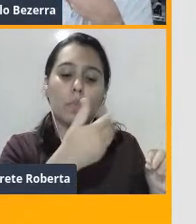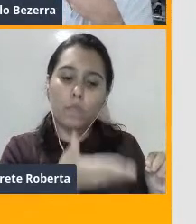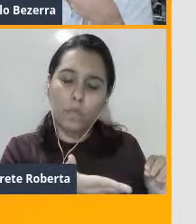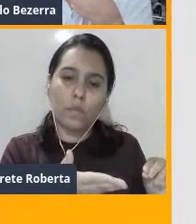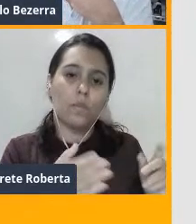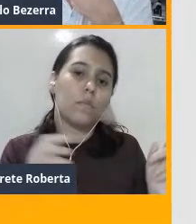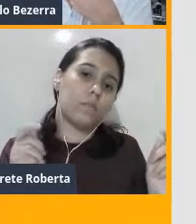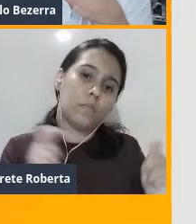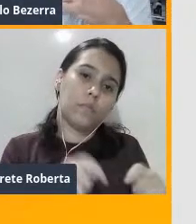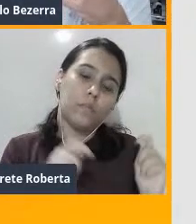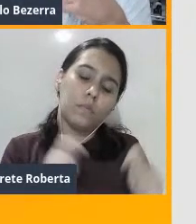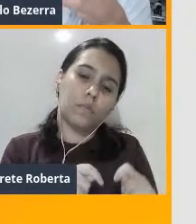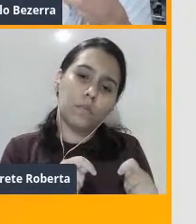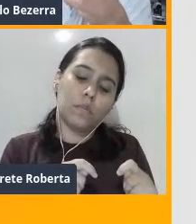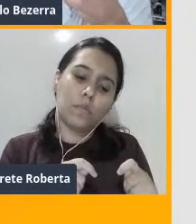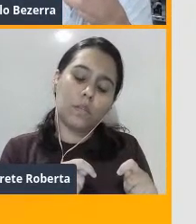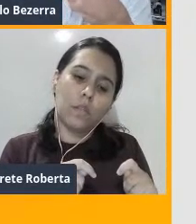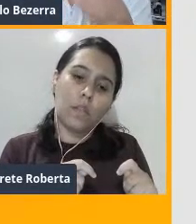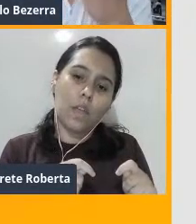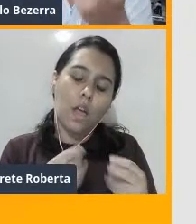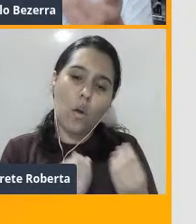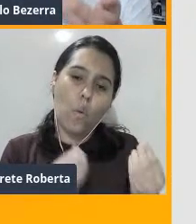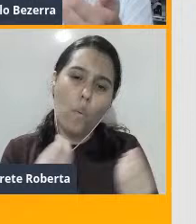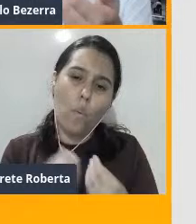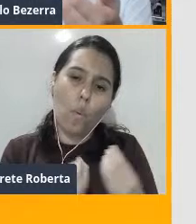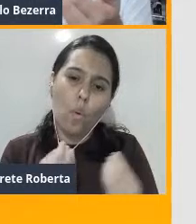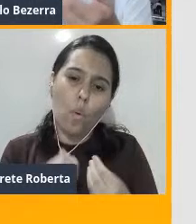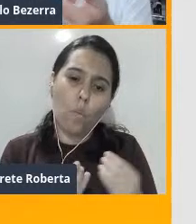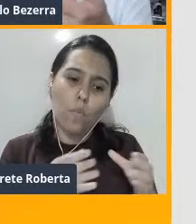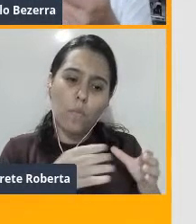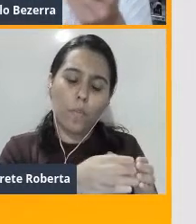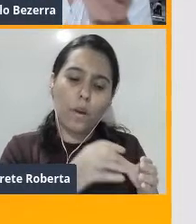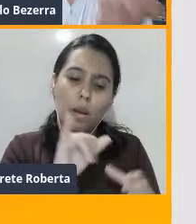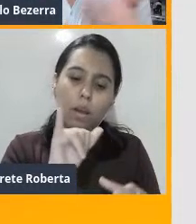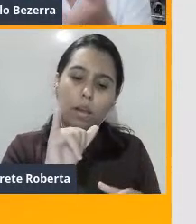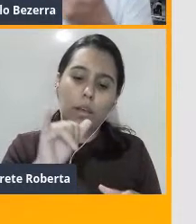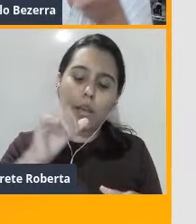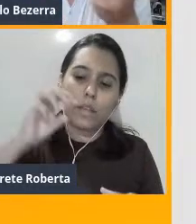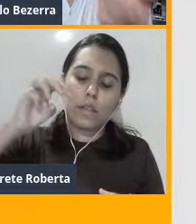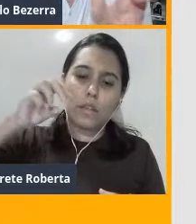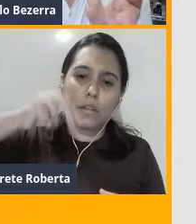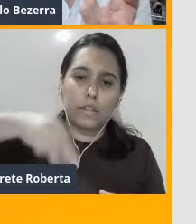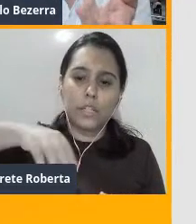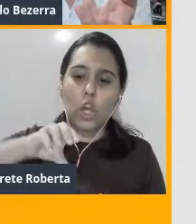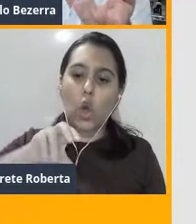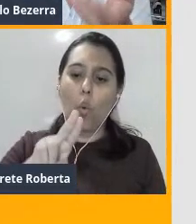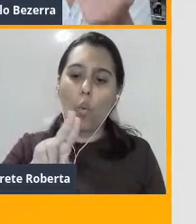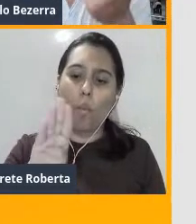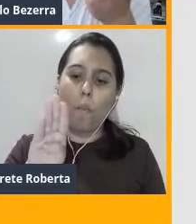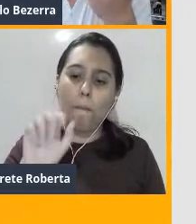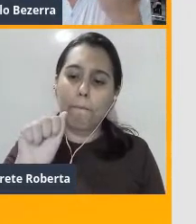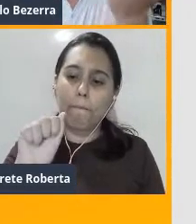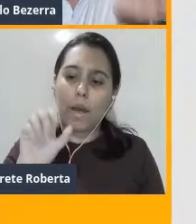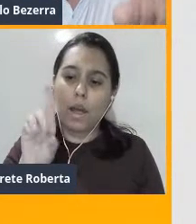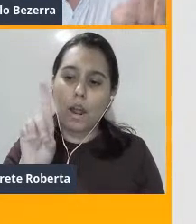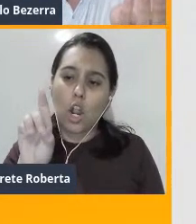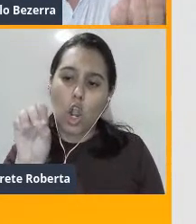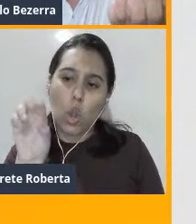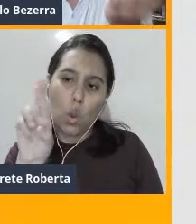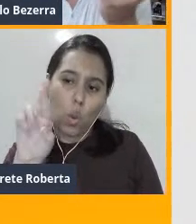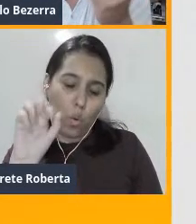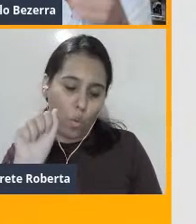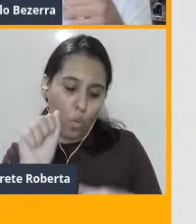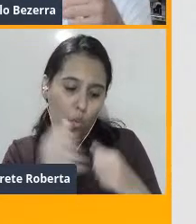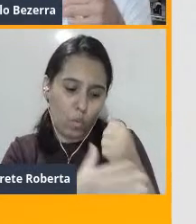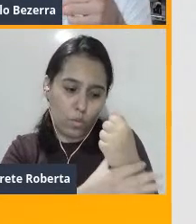como incubadoras vivas daquele tecido que é transplantado. Isso serve tanto